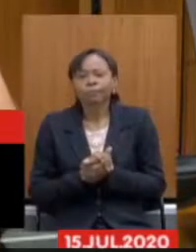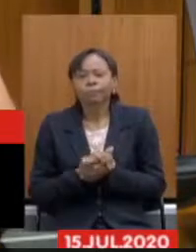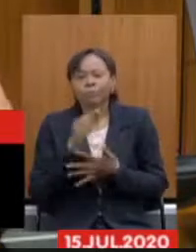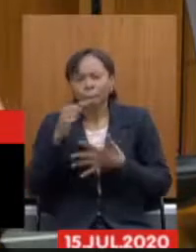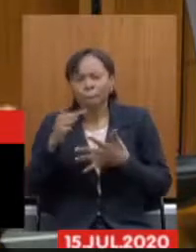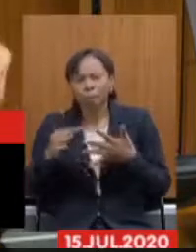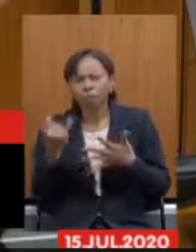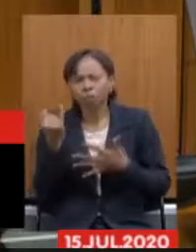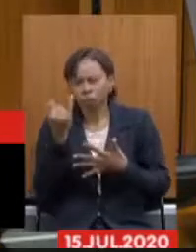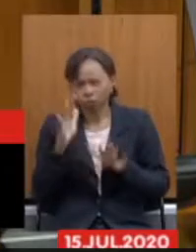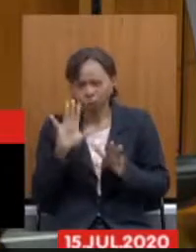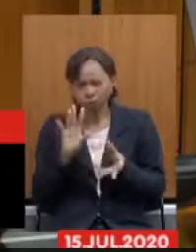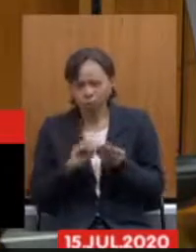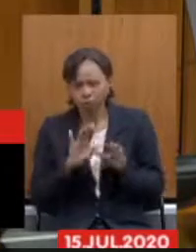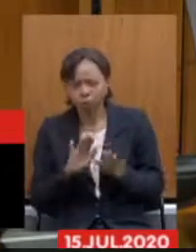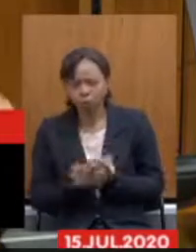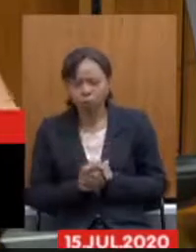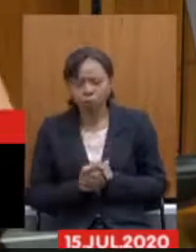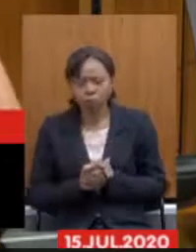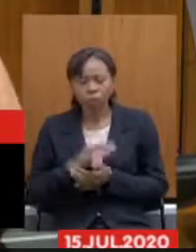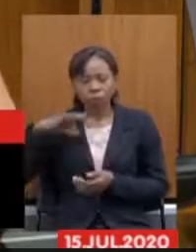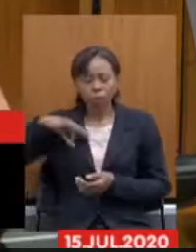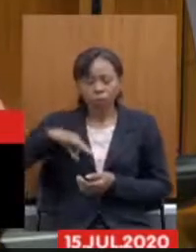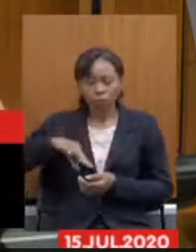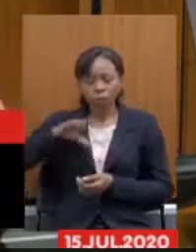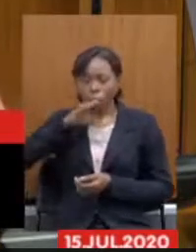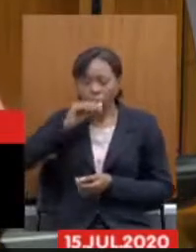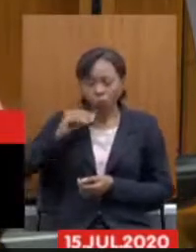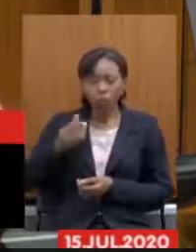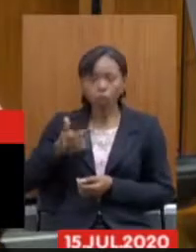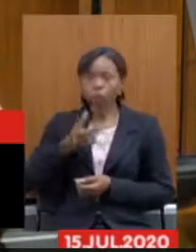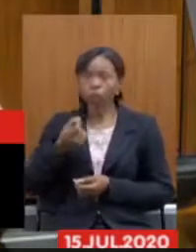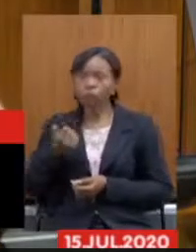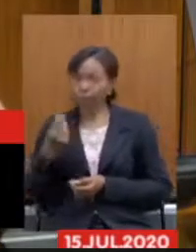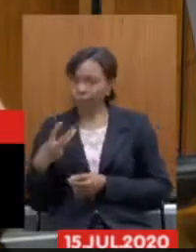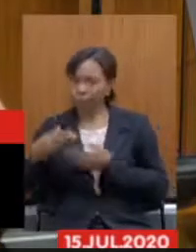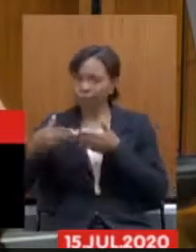a remuneração por exemplo dos servidores que entraram depois de 2003 que tem